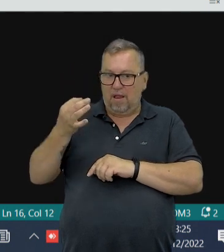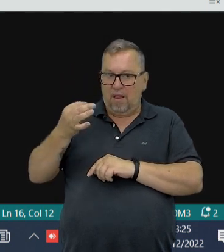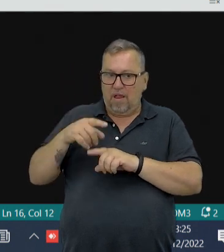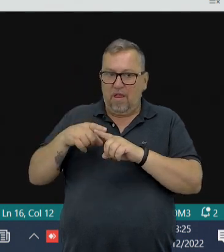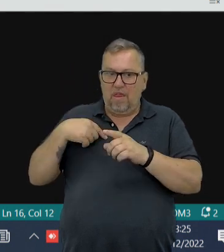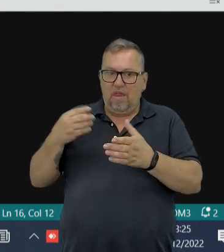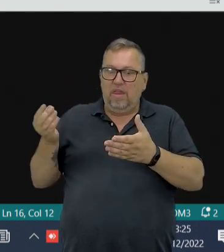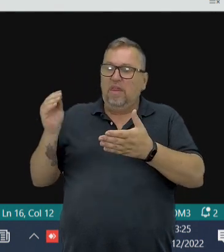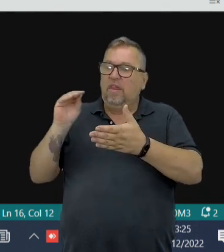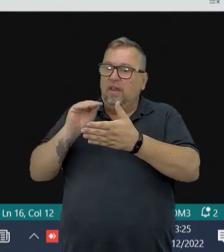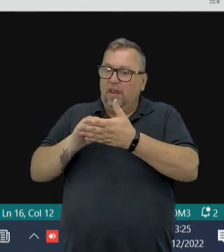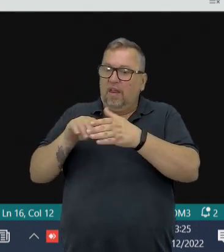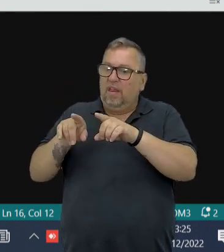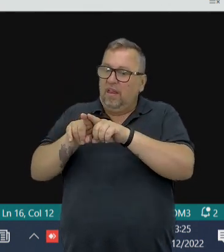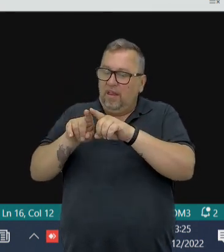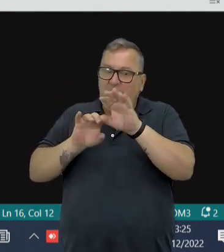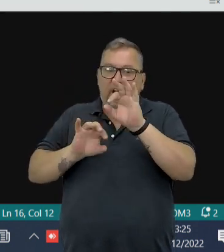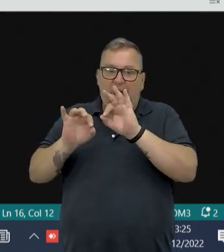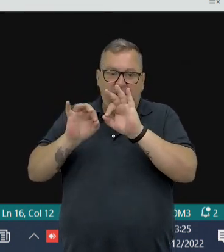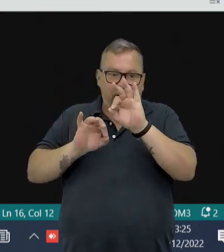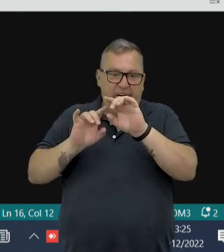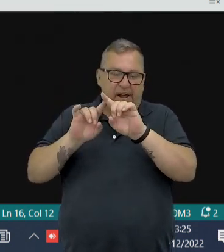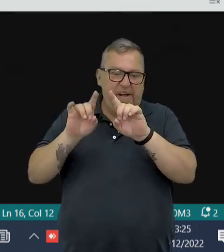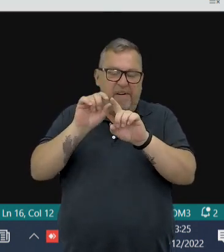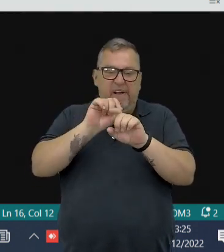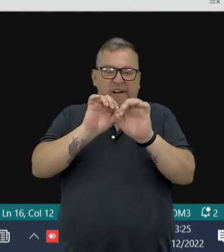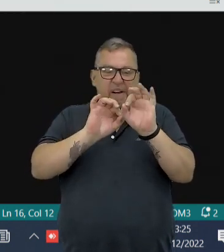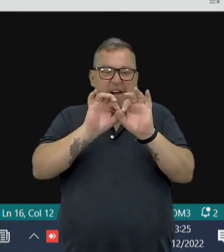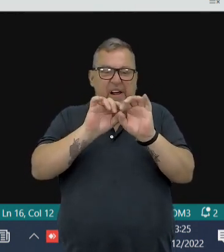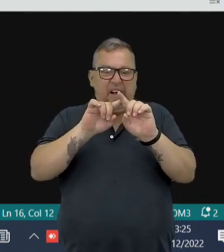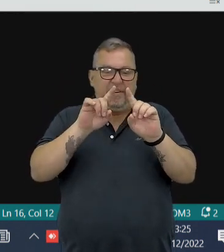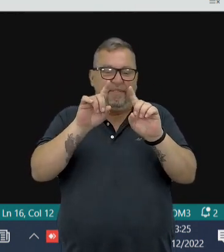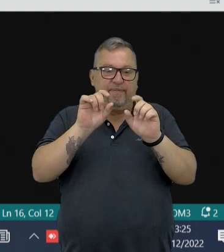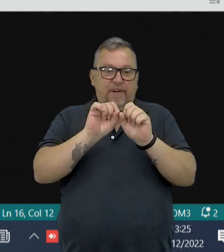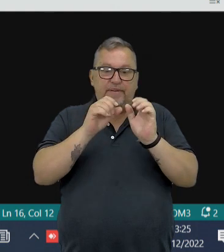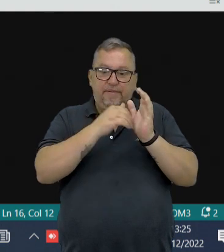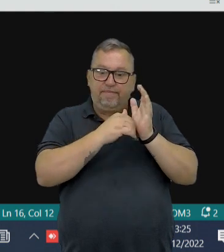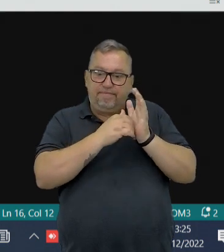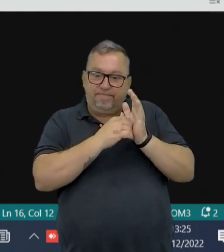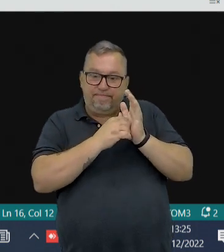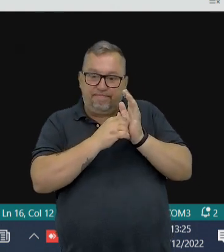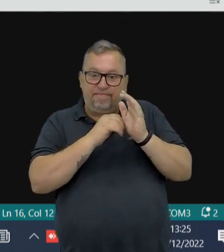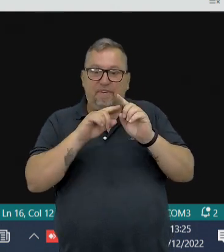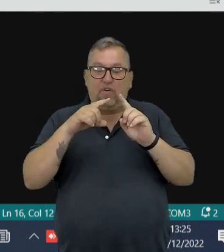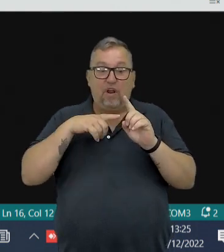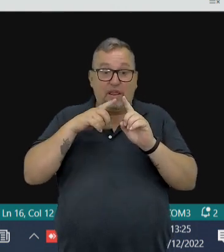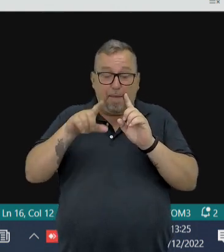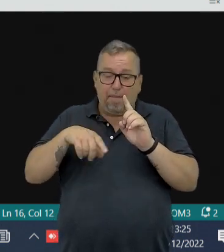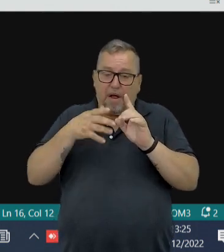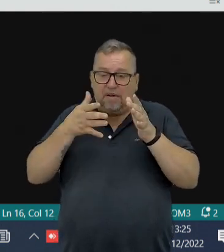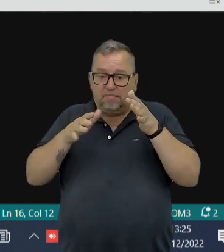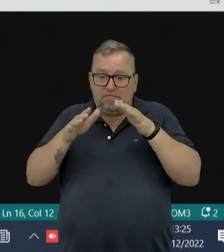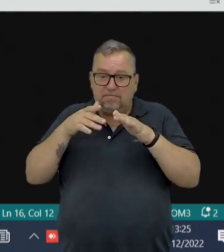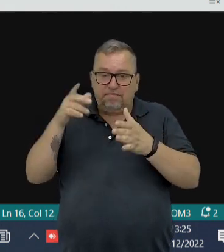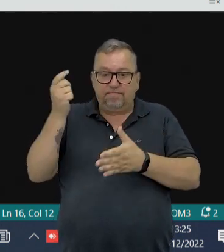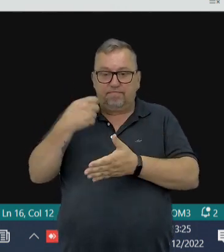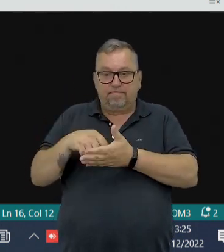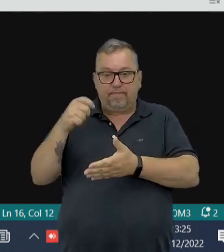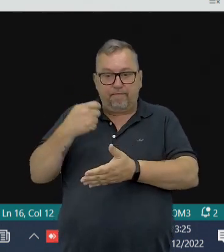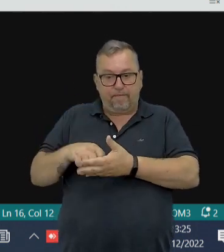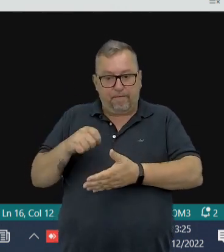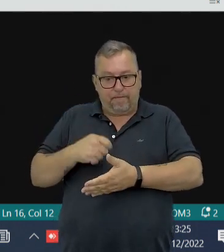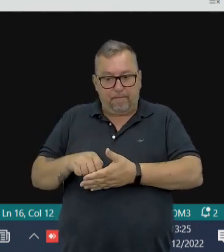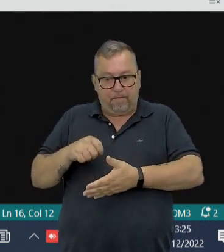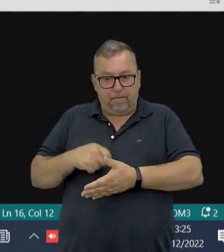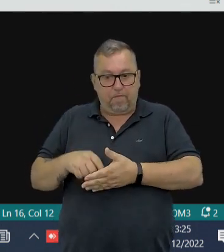Como eu copiei do Word já para cá, lá no Word, é o que nós chamamos de pseudocódigo. Ele já está mais ou menos escrito como